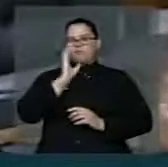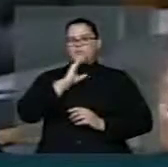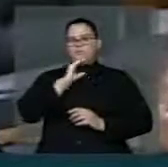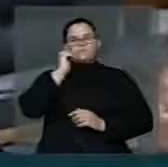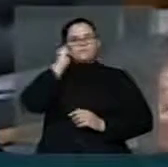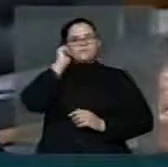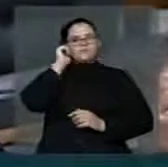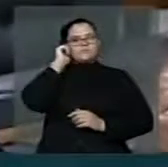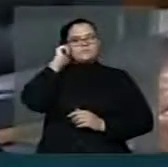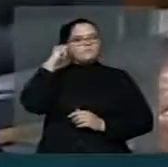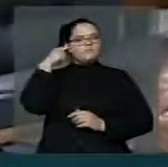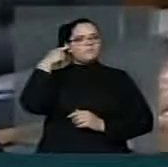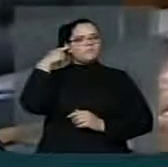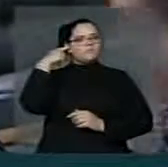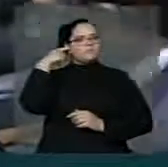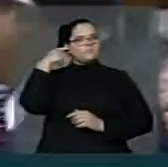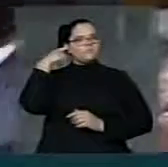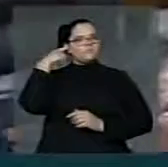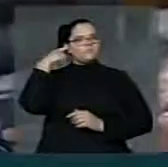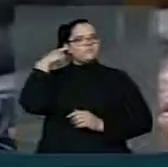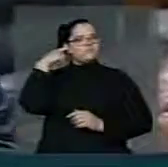obrigado pela santa paciência, Sr. Presidente.